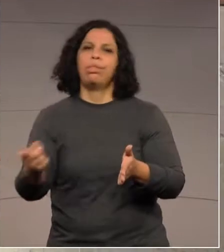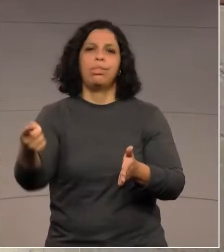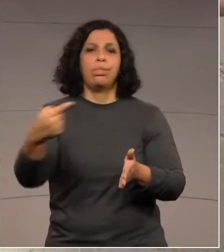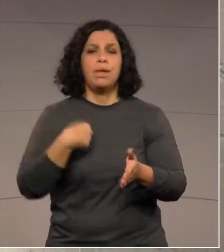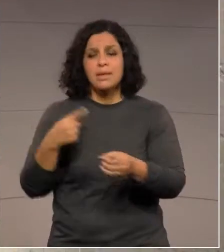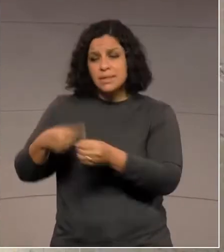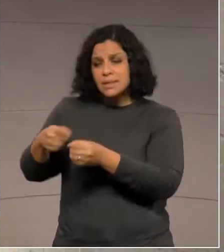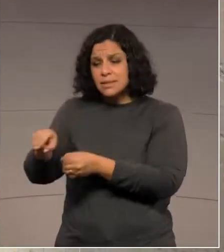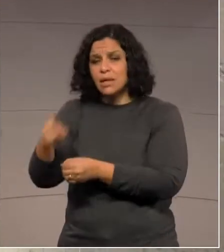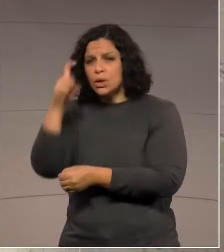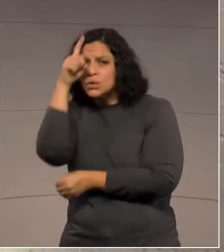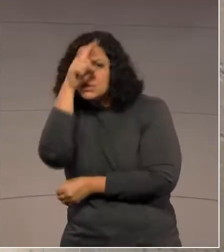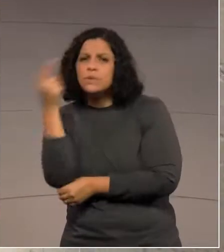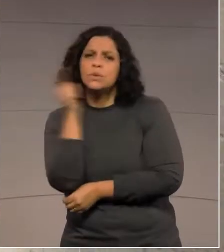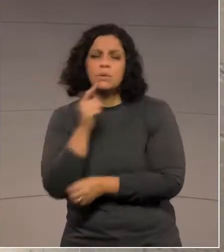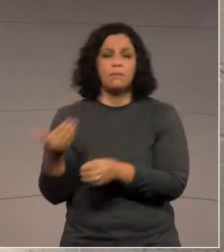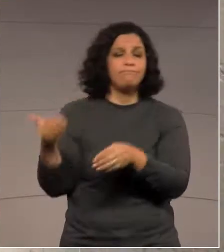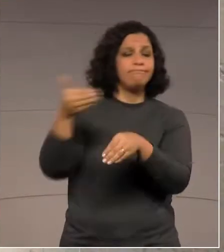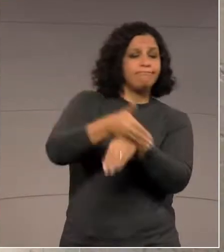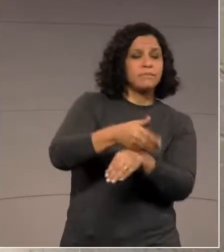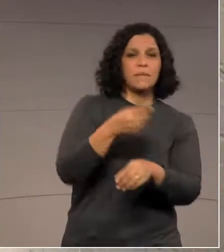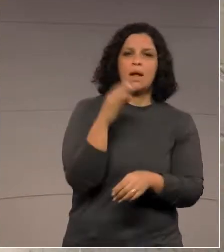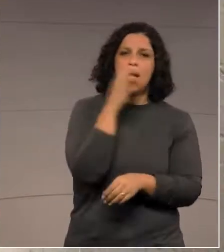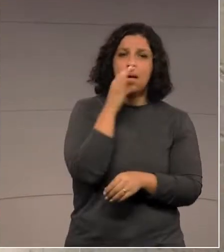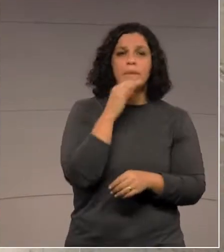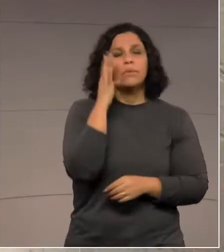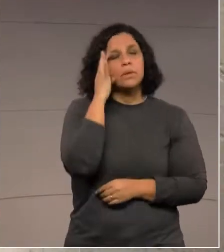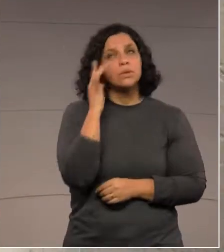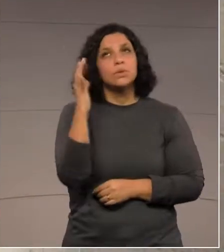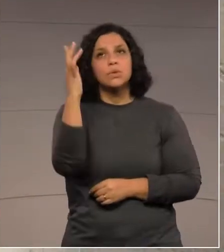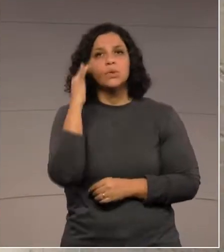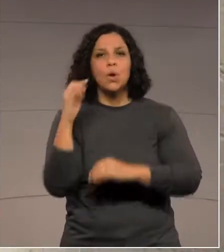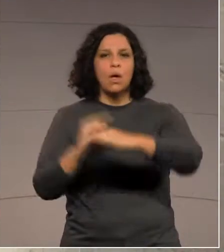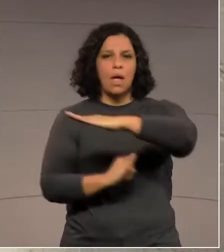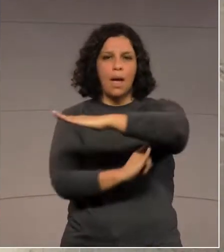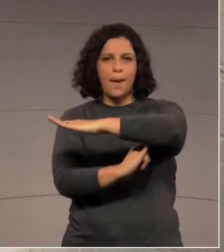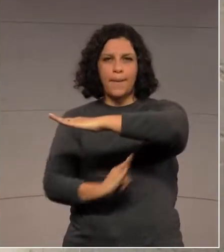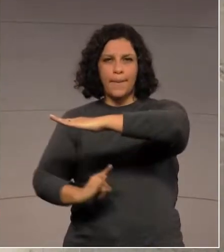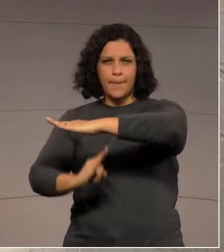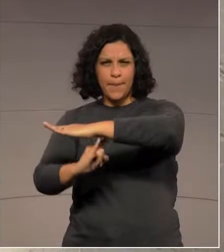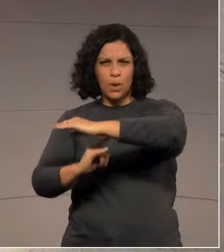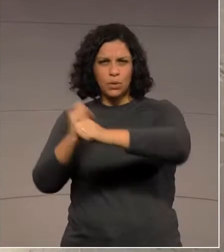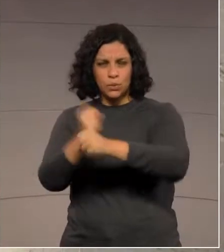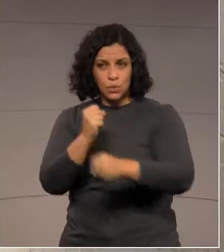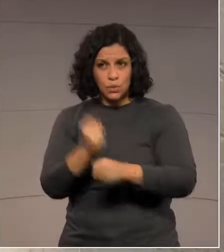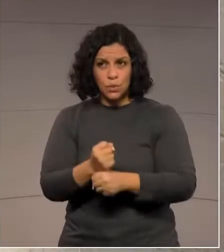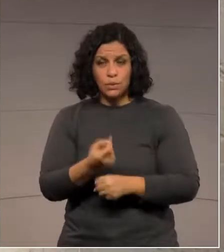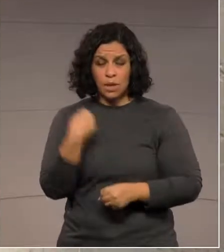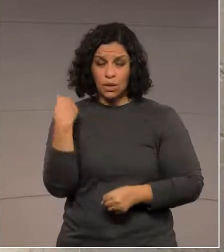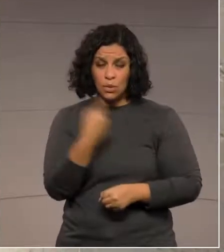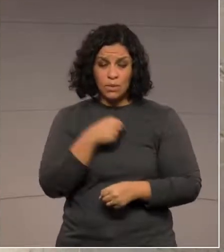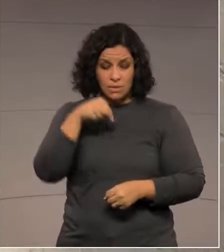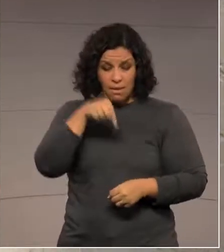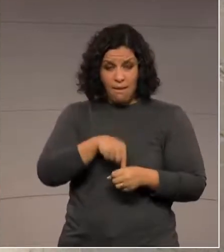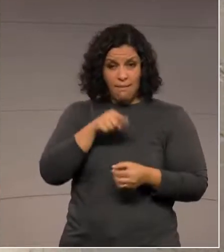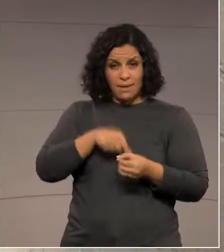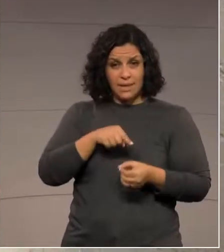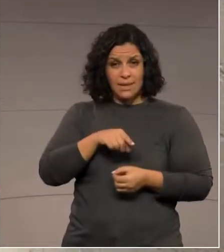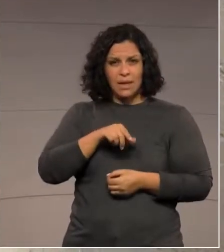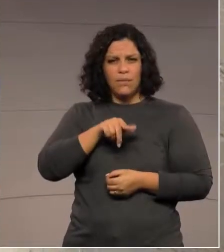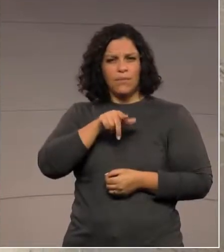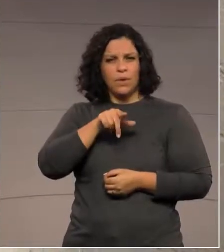Japurá, tem muitas dificuldades e sonha com essa ponte há muitos anos. Quem está do lado de cá, São Carlos do Ivaí,